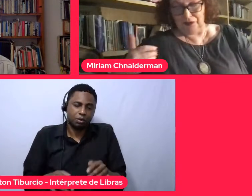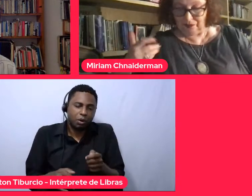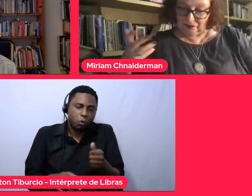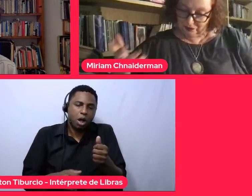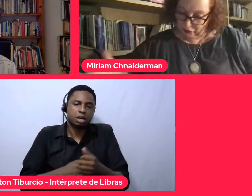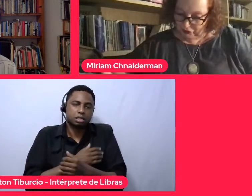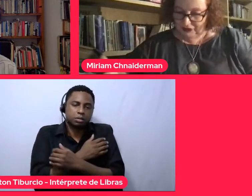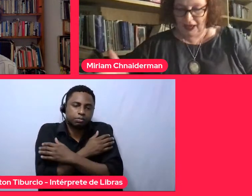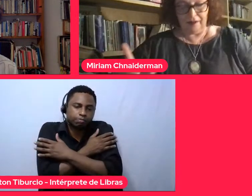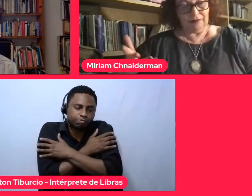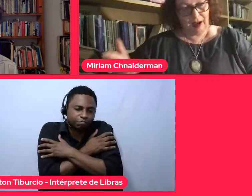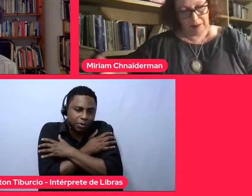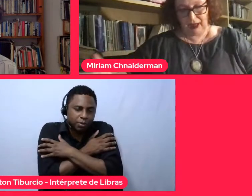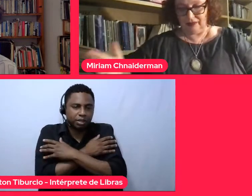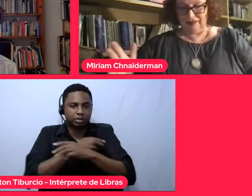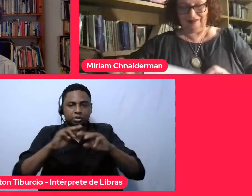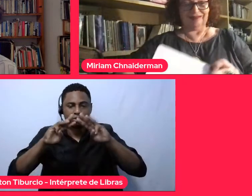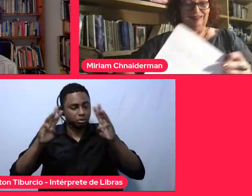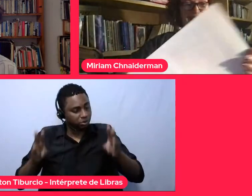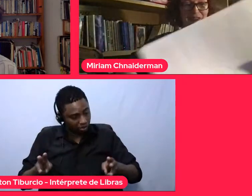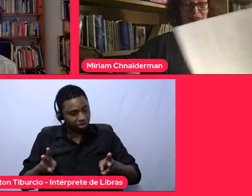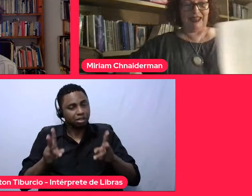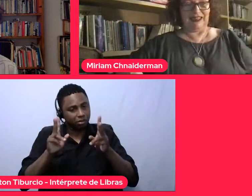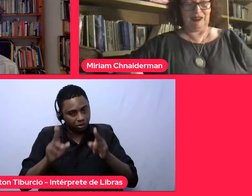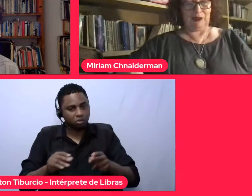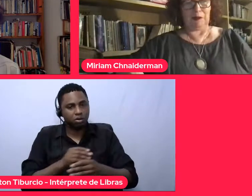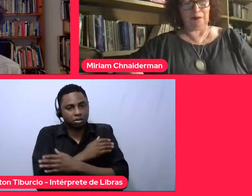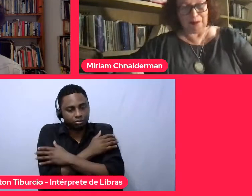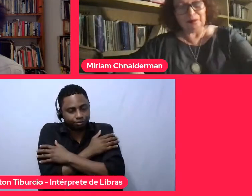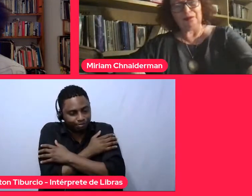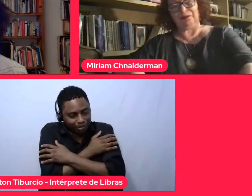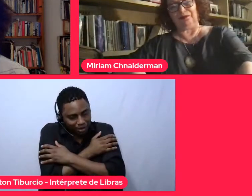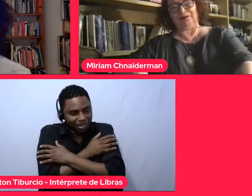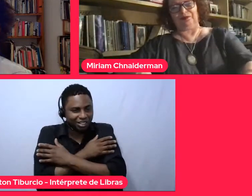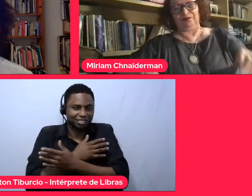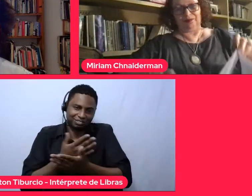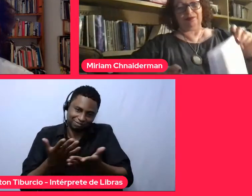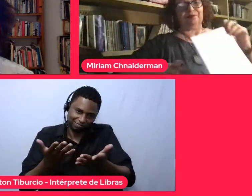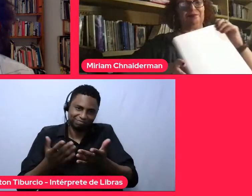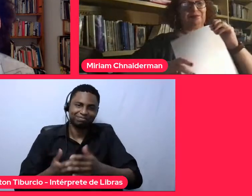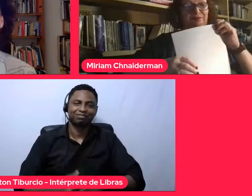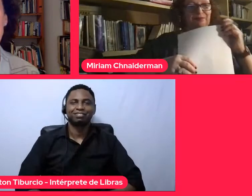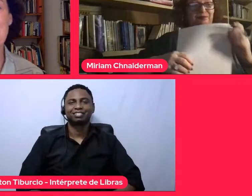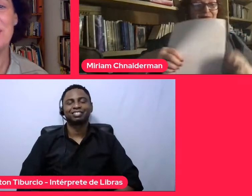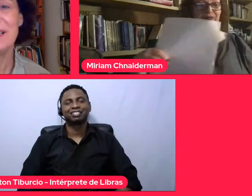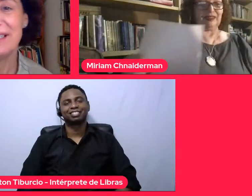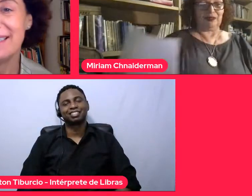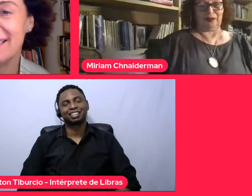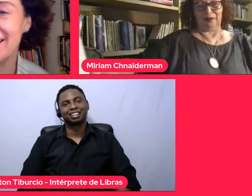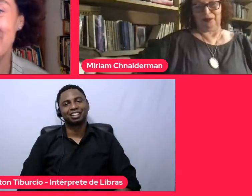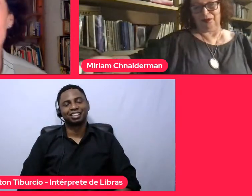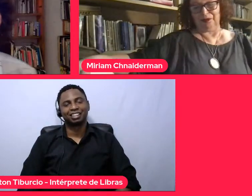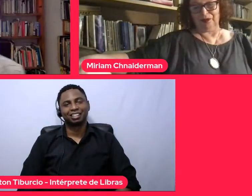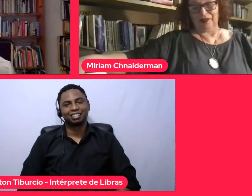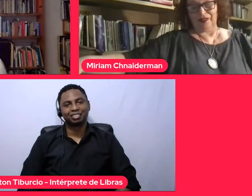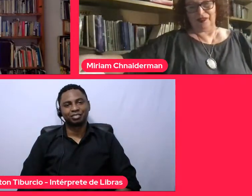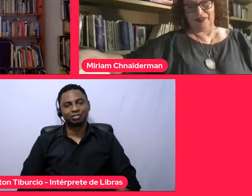museu nos dá, um abraço. Então, é isso. Nossa, Miriam,